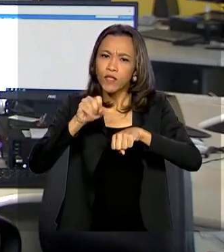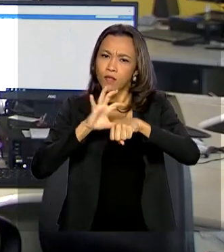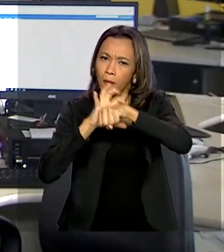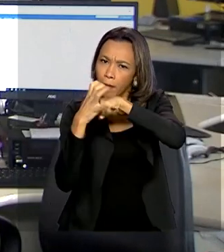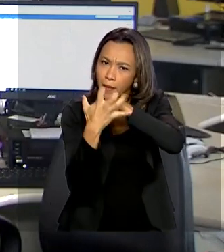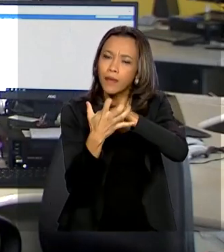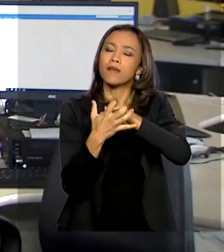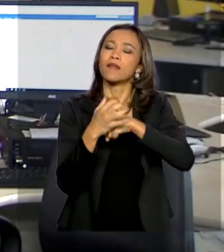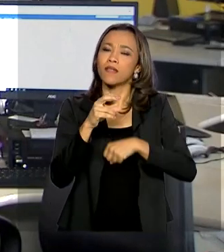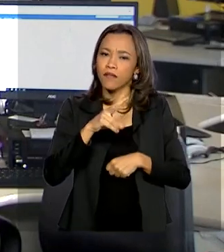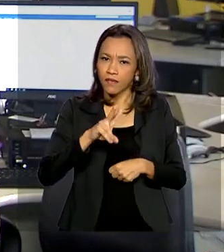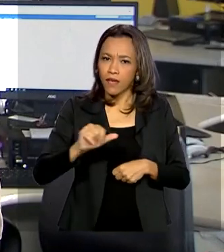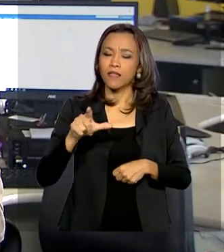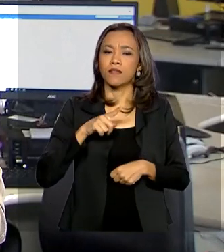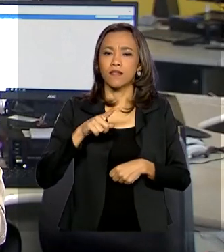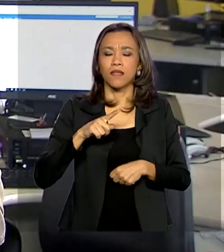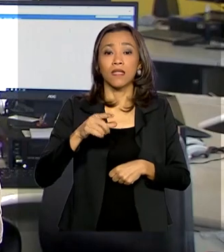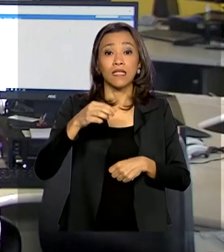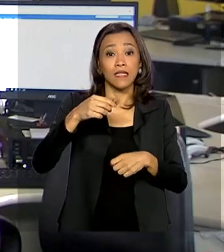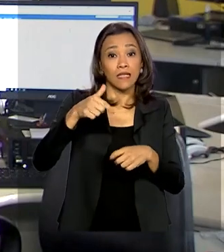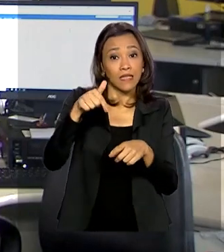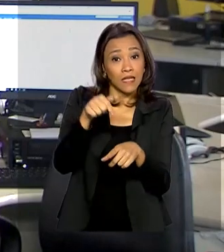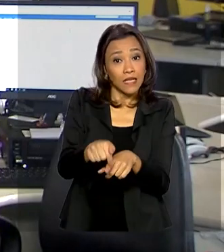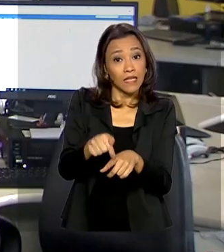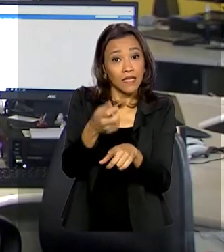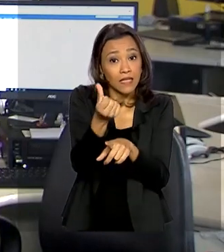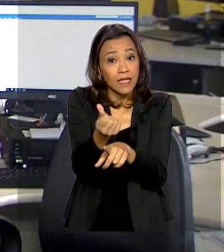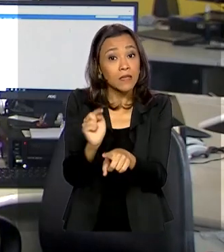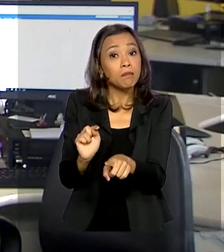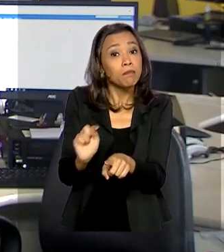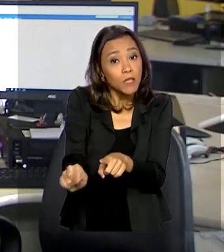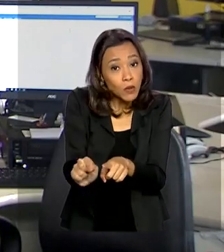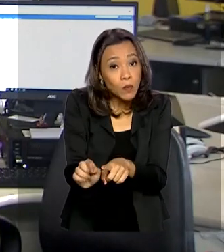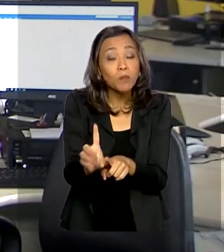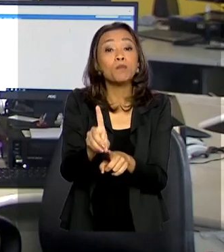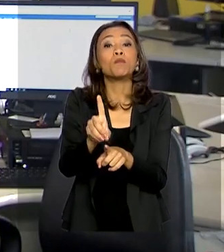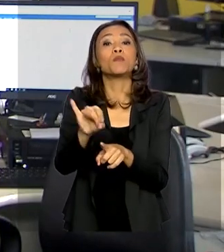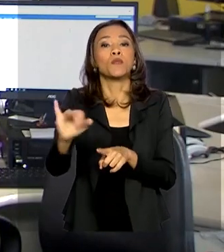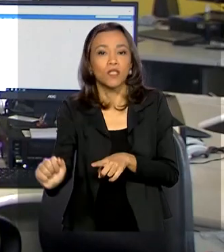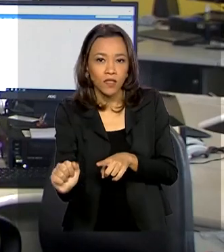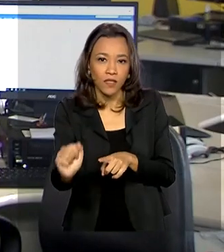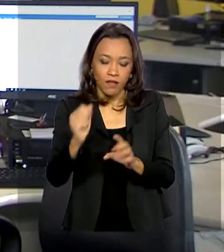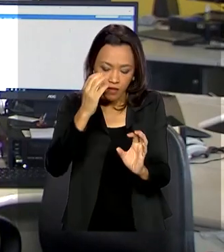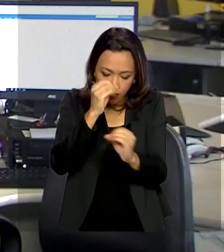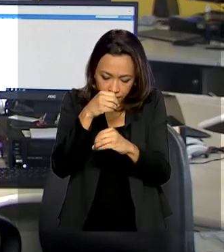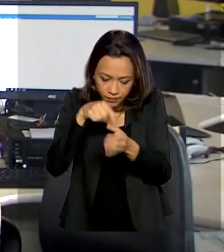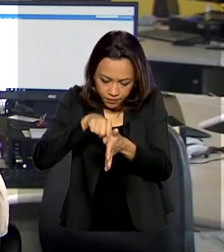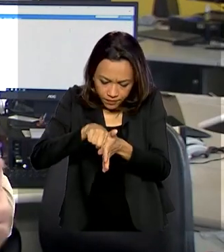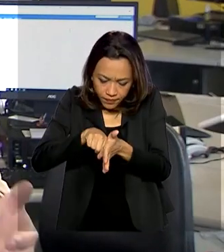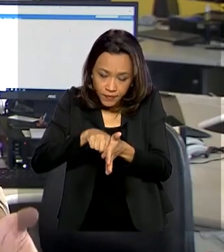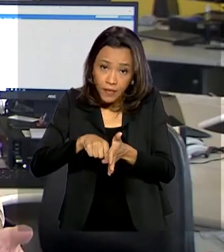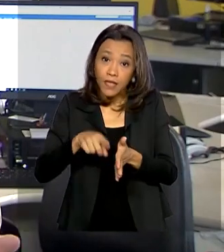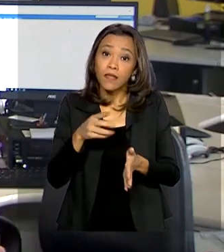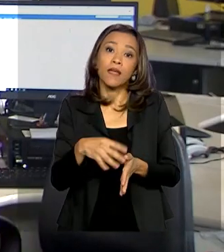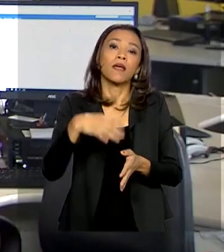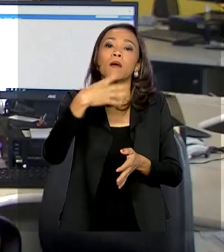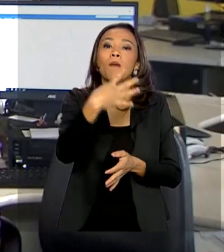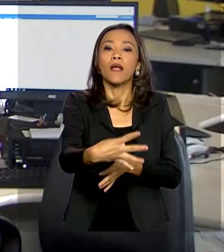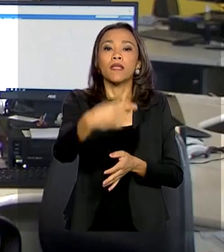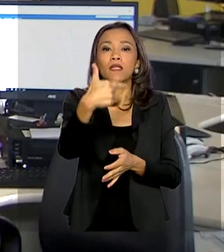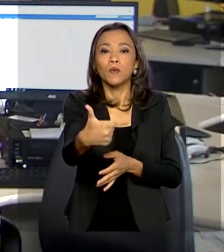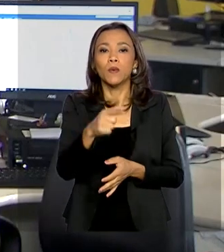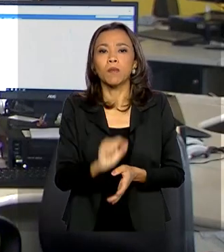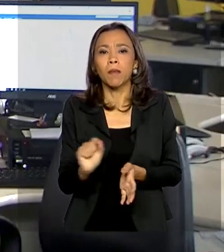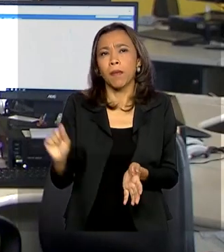sejam analisadas 76 mil amostras por dia. Ao todo, Ministério possui 42 instalações,